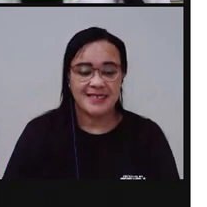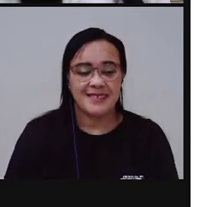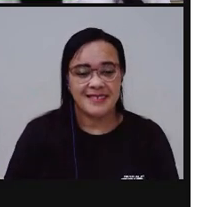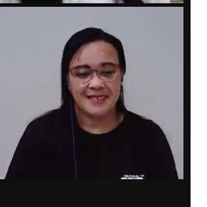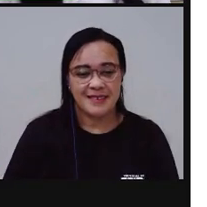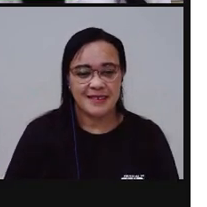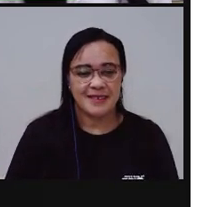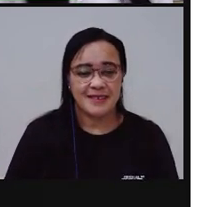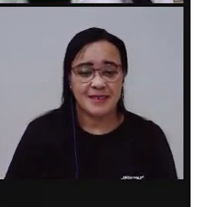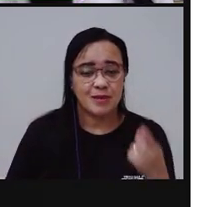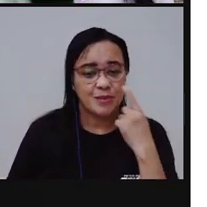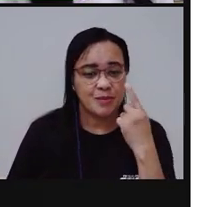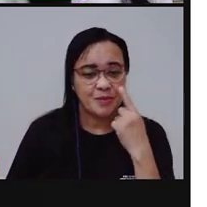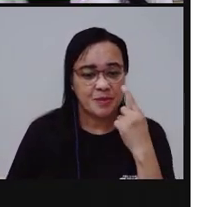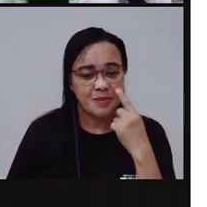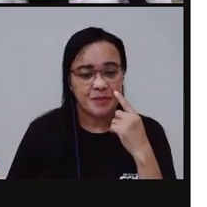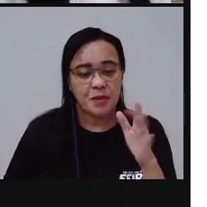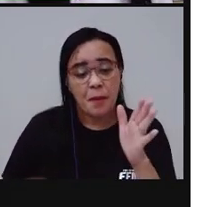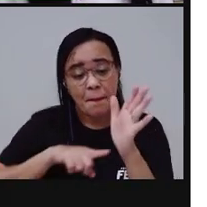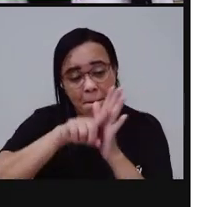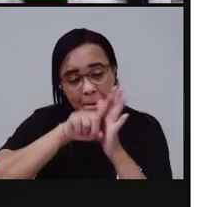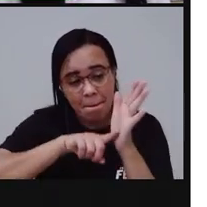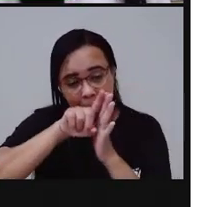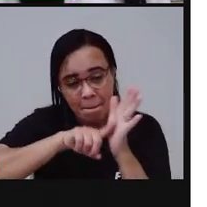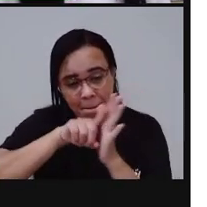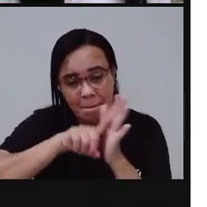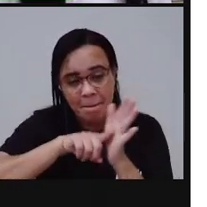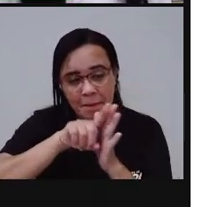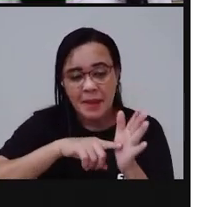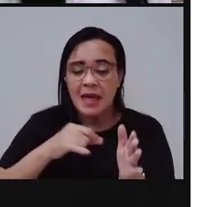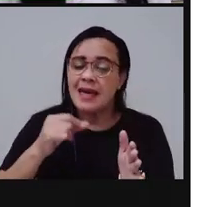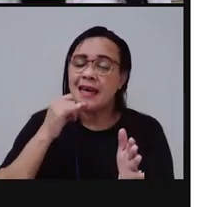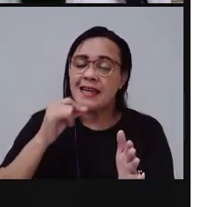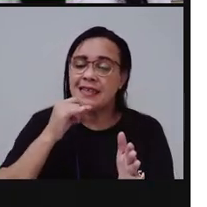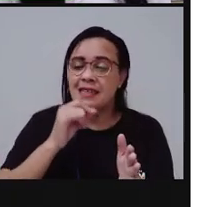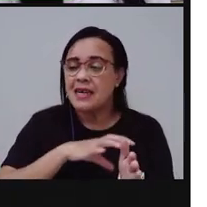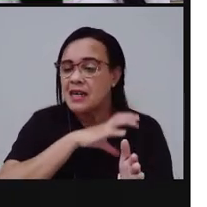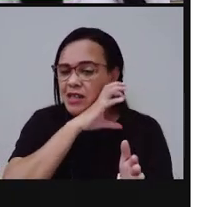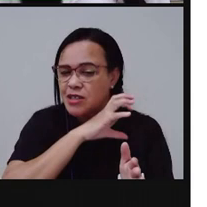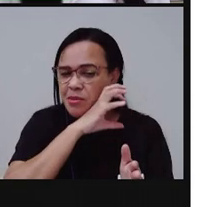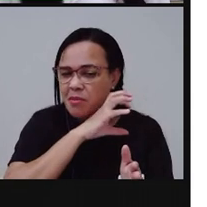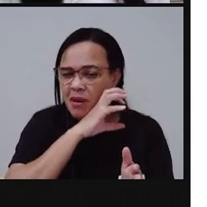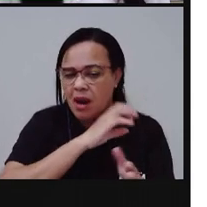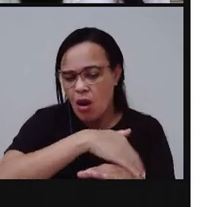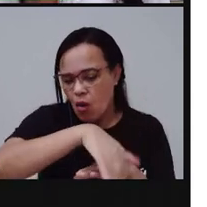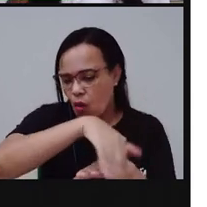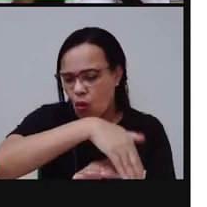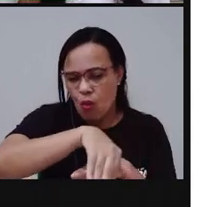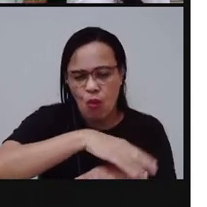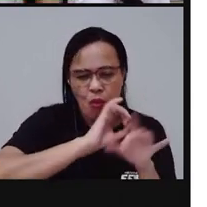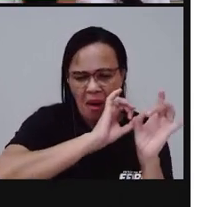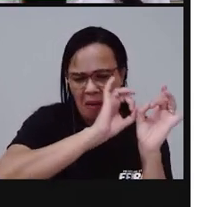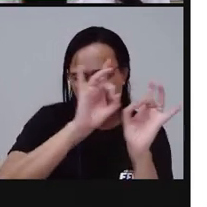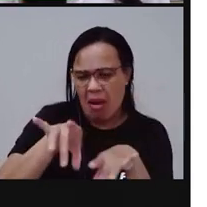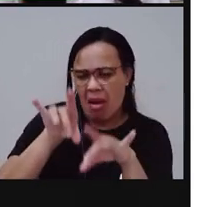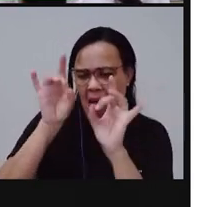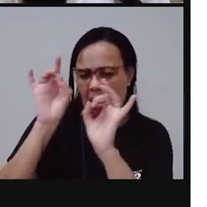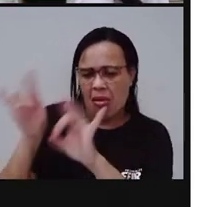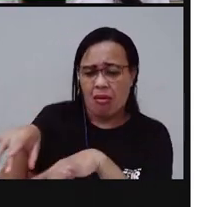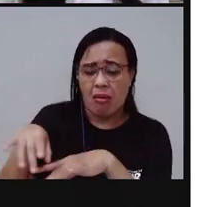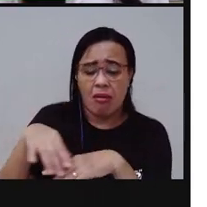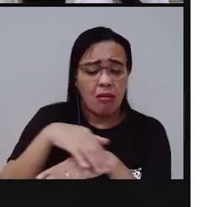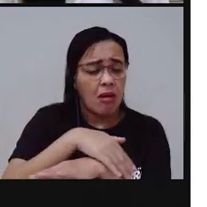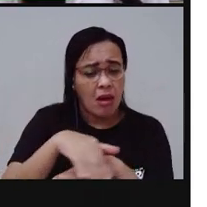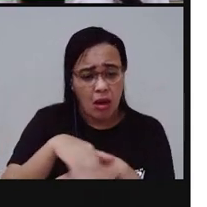Você vai fazer uma pesquisa sobre os animais abandonados nas ruas da nossa cidade e aí no bairro que você mora,